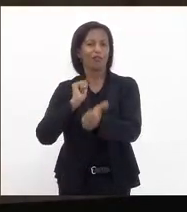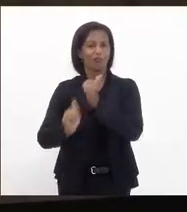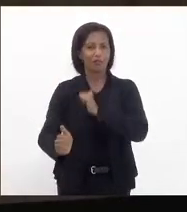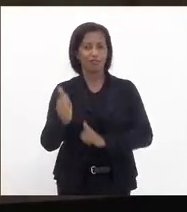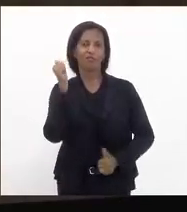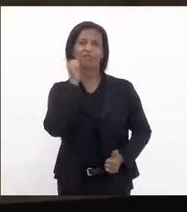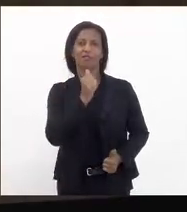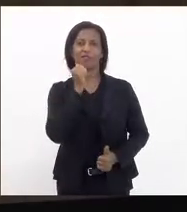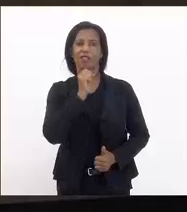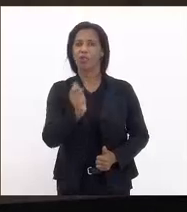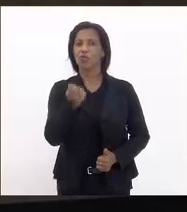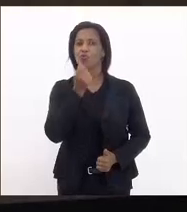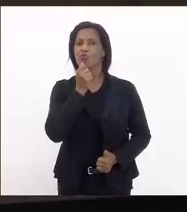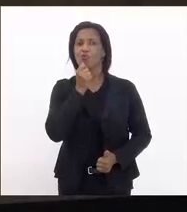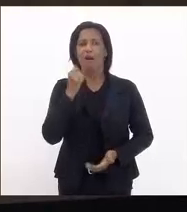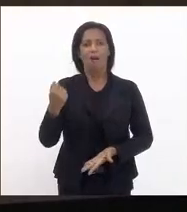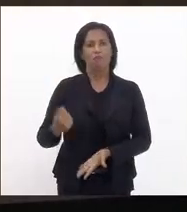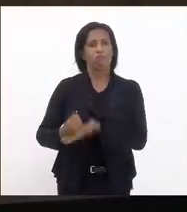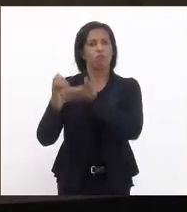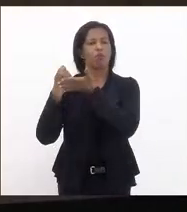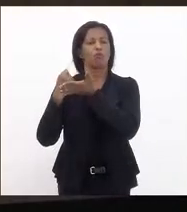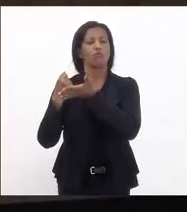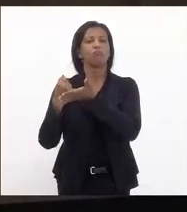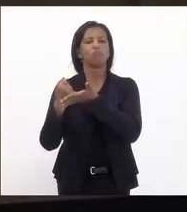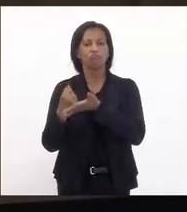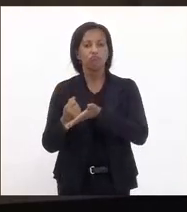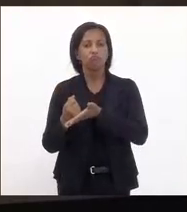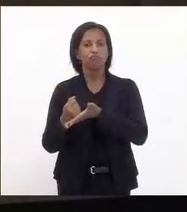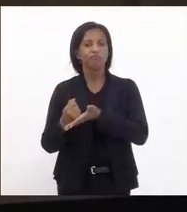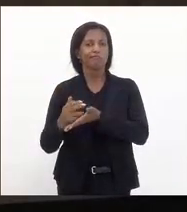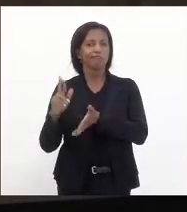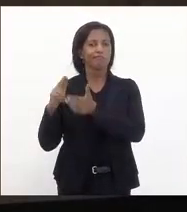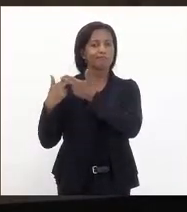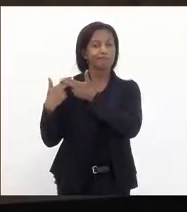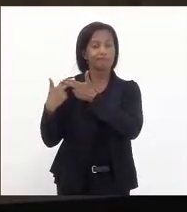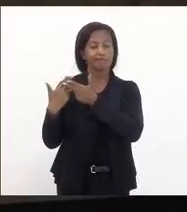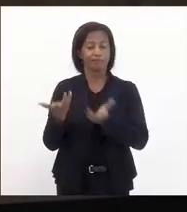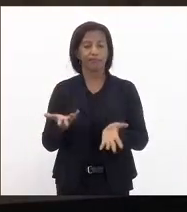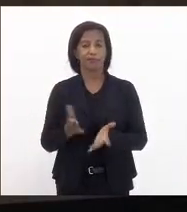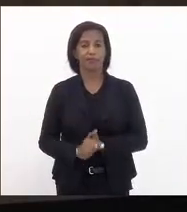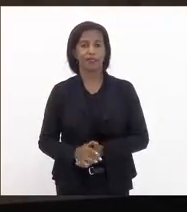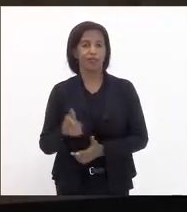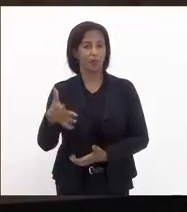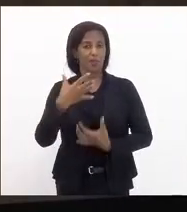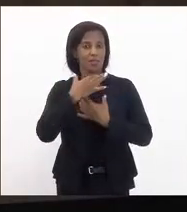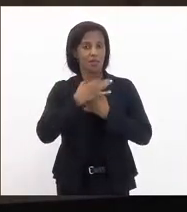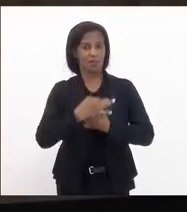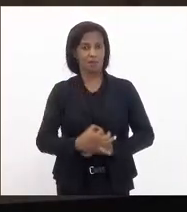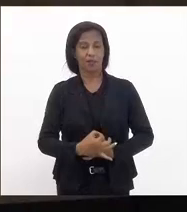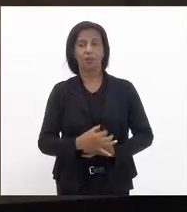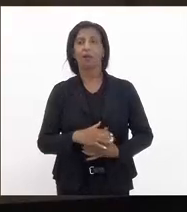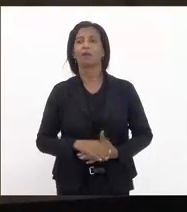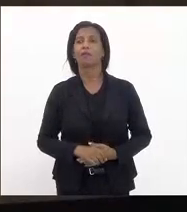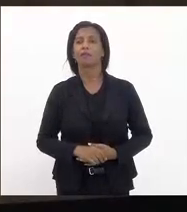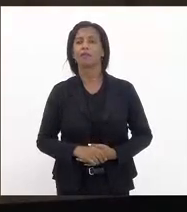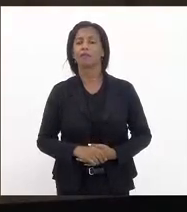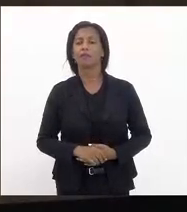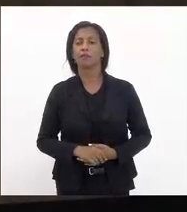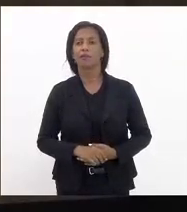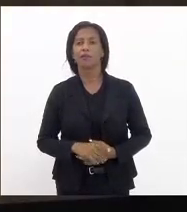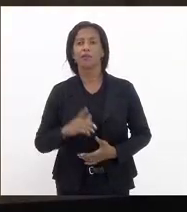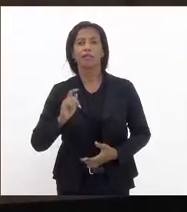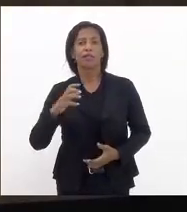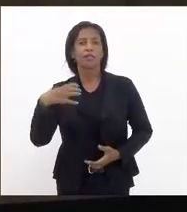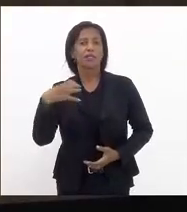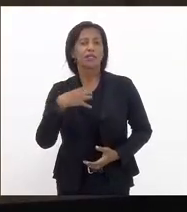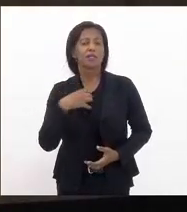feminino que não tem apoio das nossas autoridades então essa medalha da formiga significa